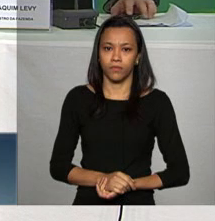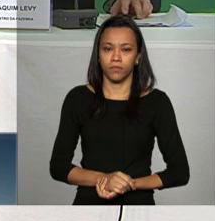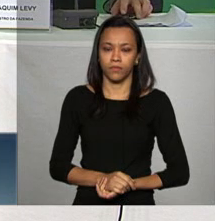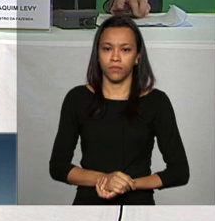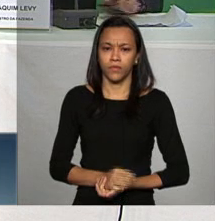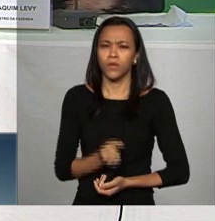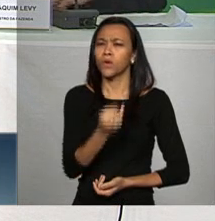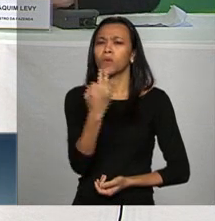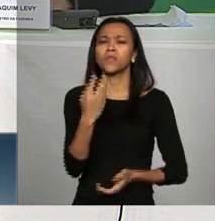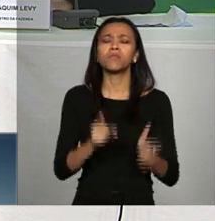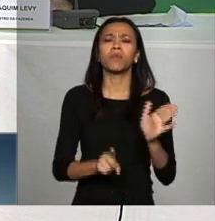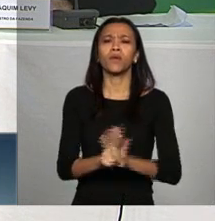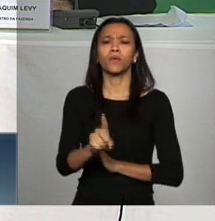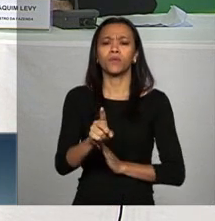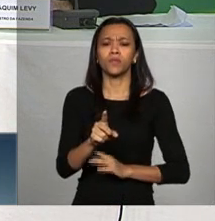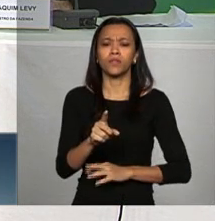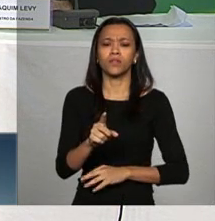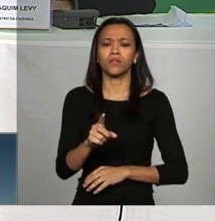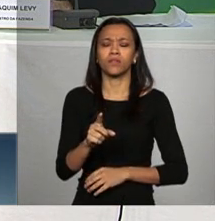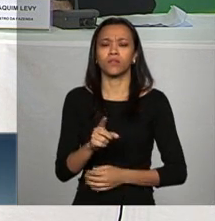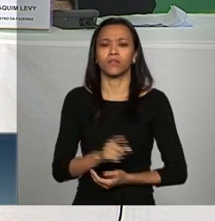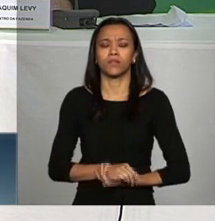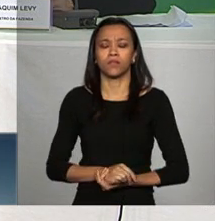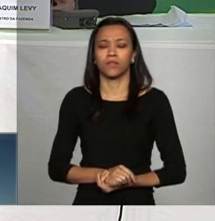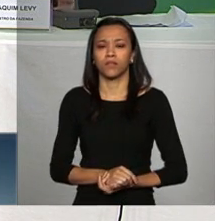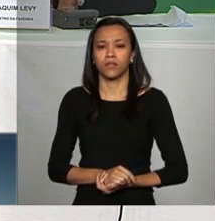quantas perguntas tem ainda gente nós estamos com um problema de